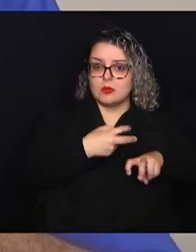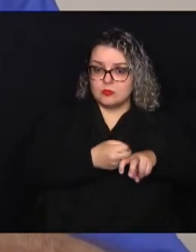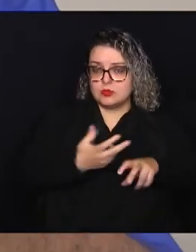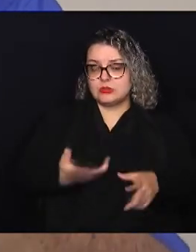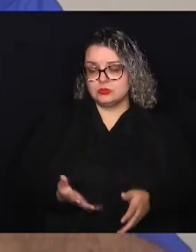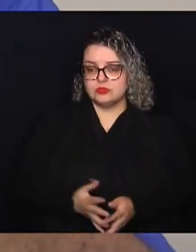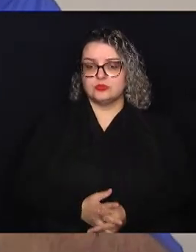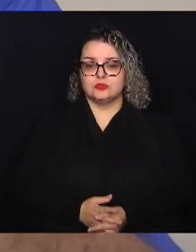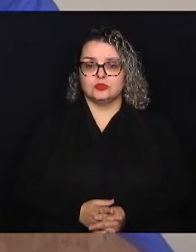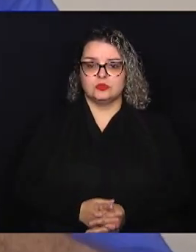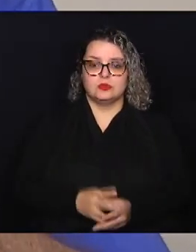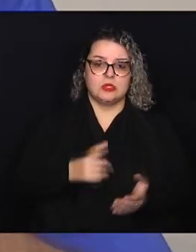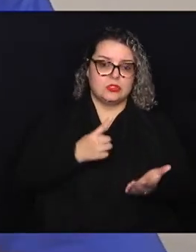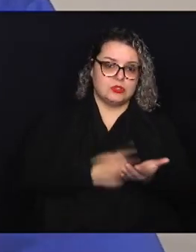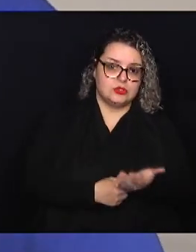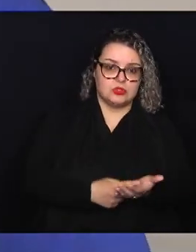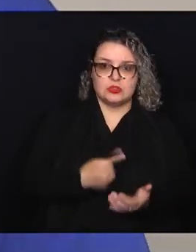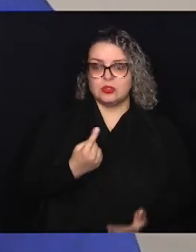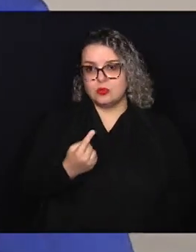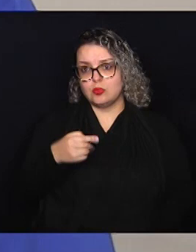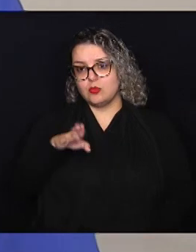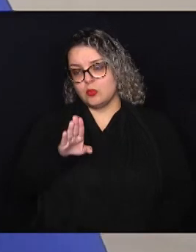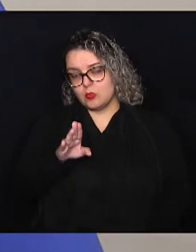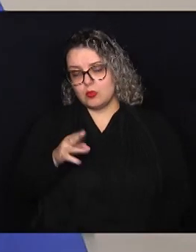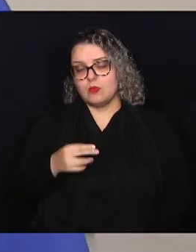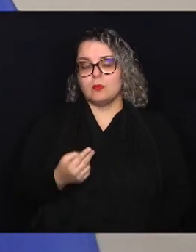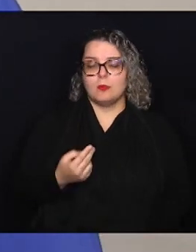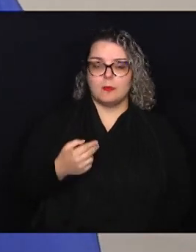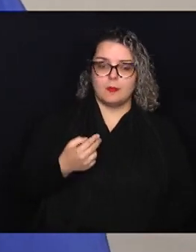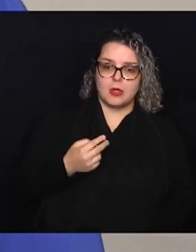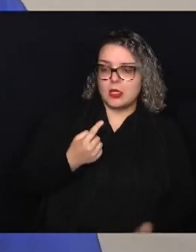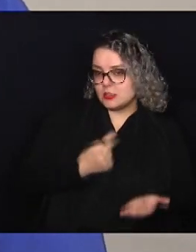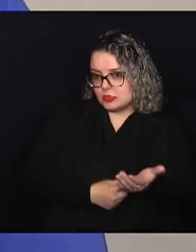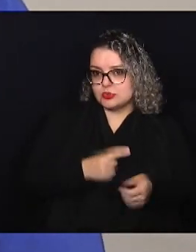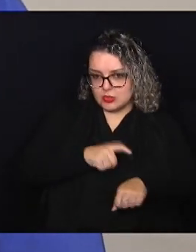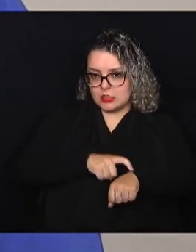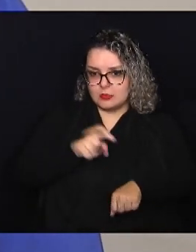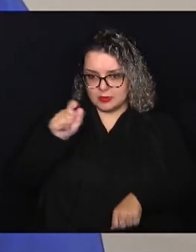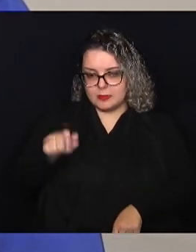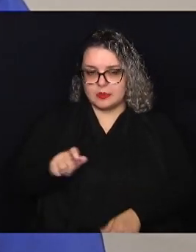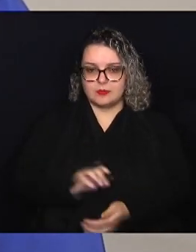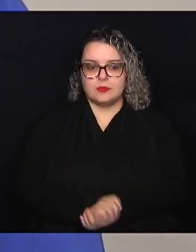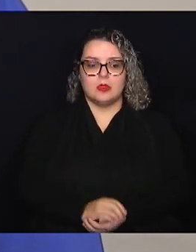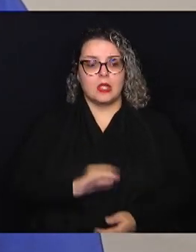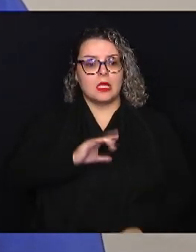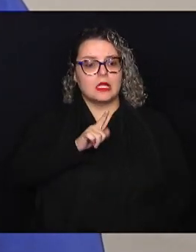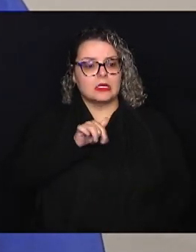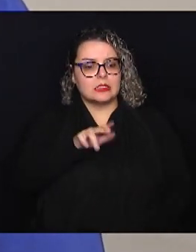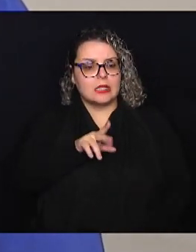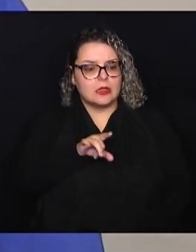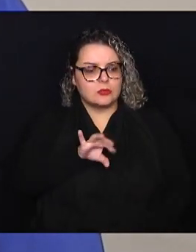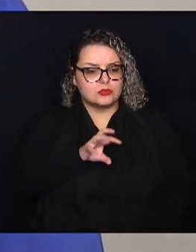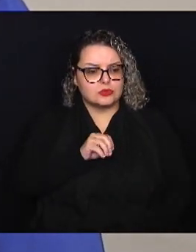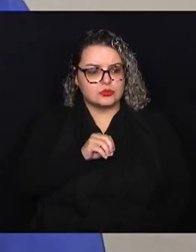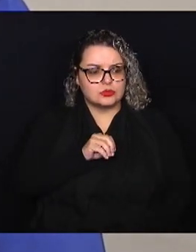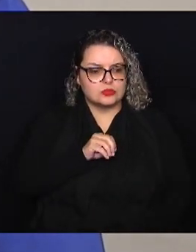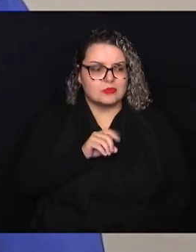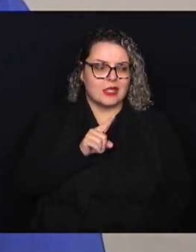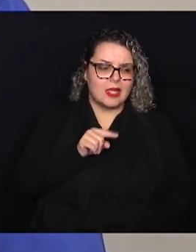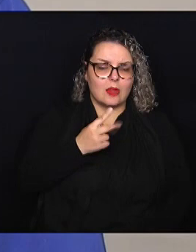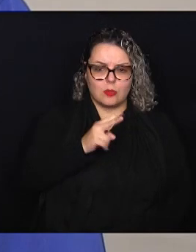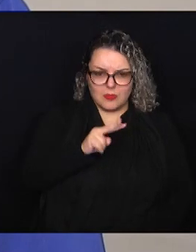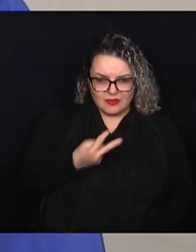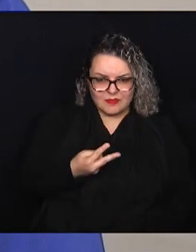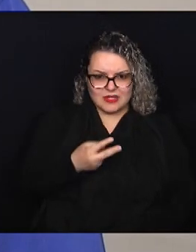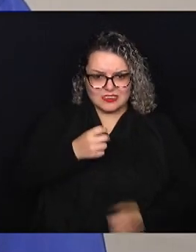agenda um ou mais horários para aquela pessoa. Cláudio, é uma vez só